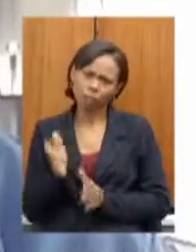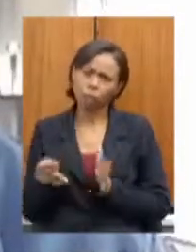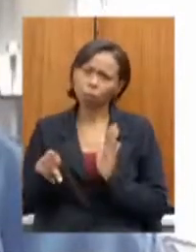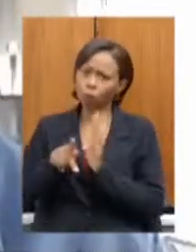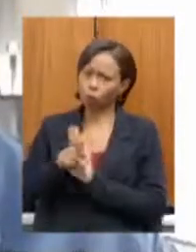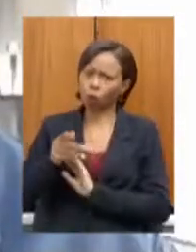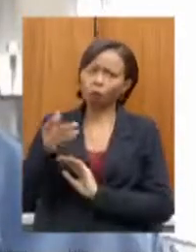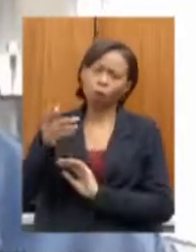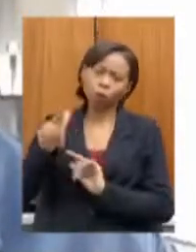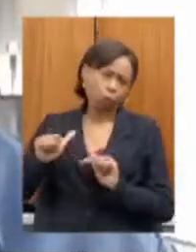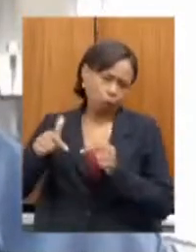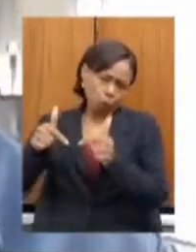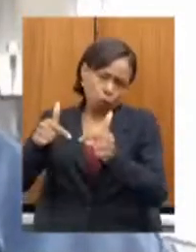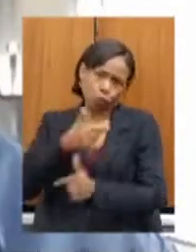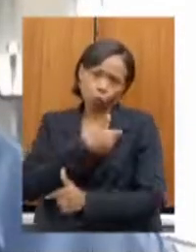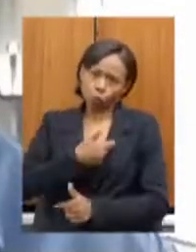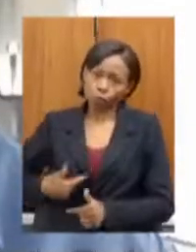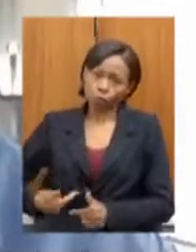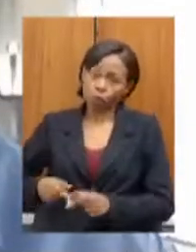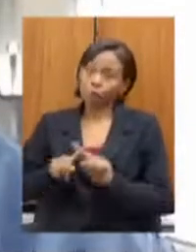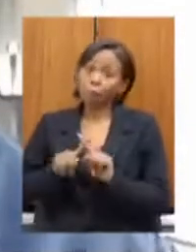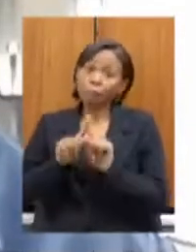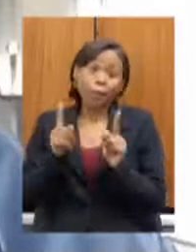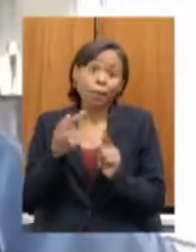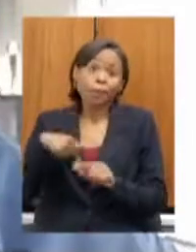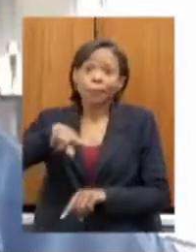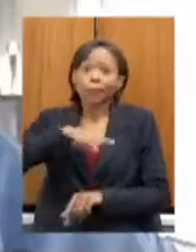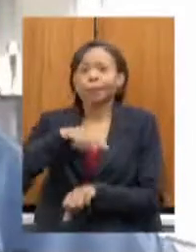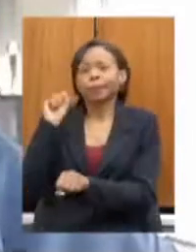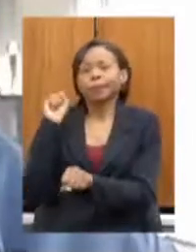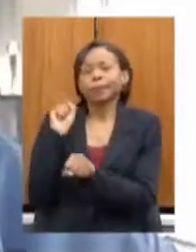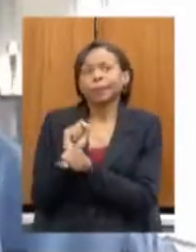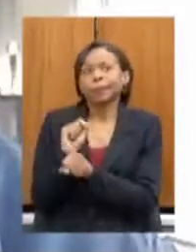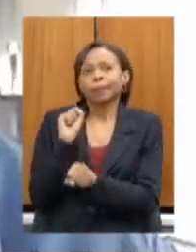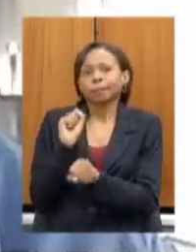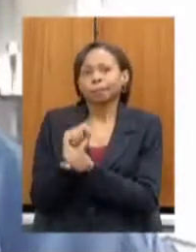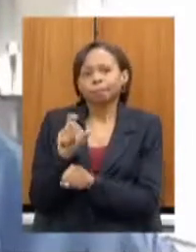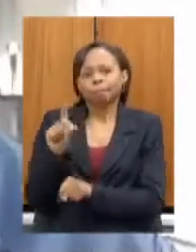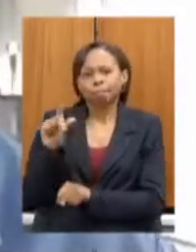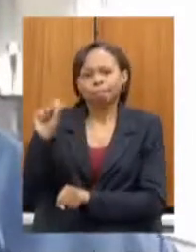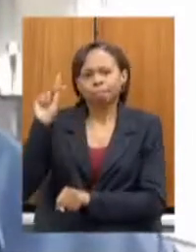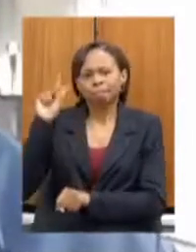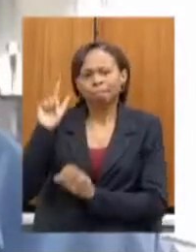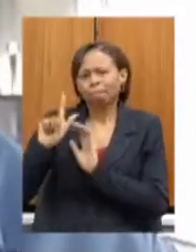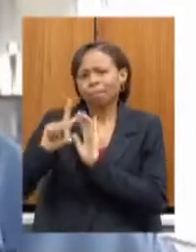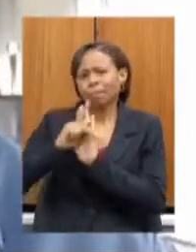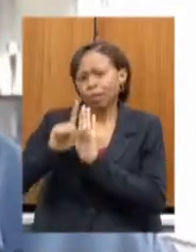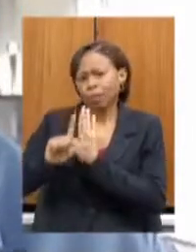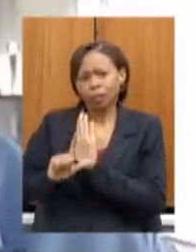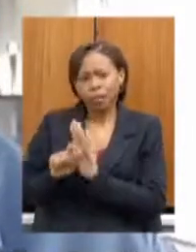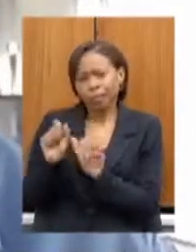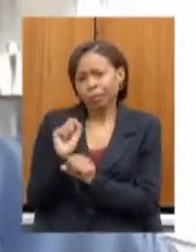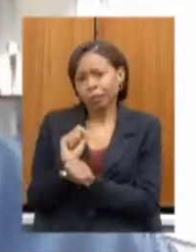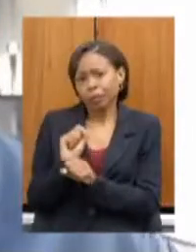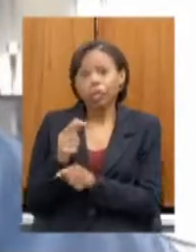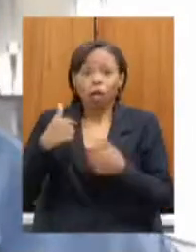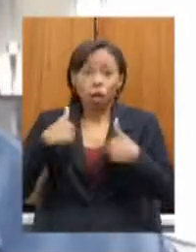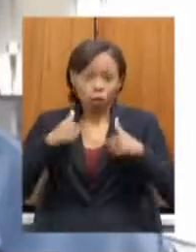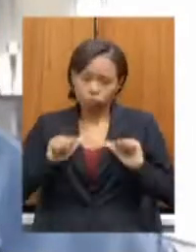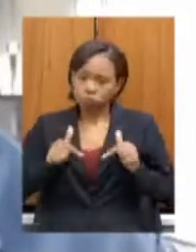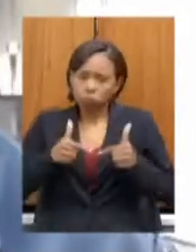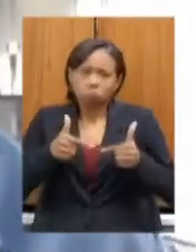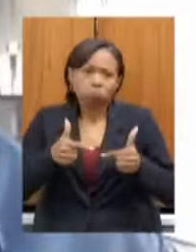governo mas como nós estamos aguardando há muito tempo esse projeto de lei tomei essa iniciativa que